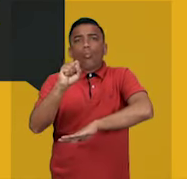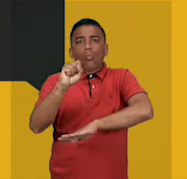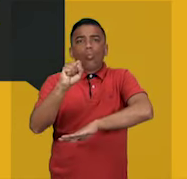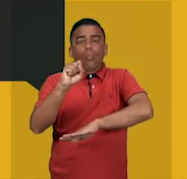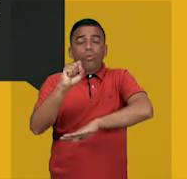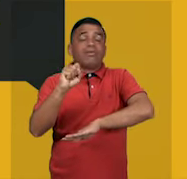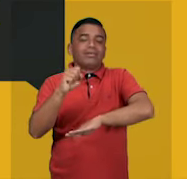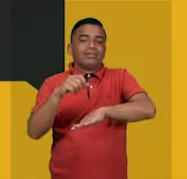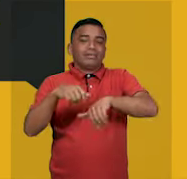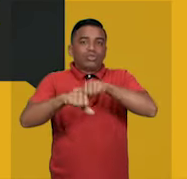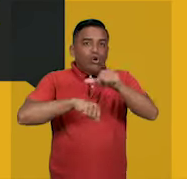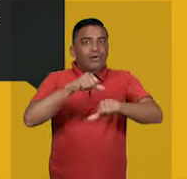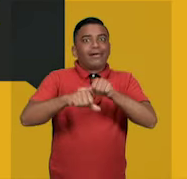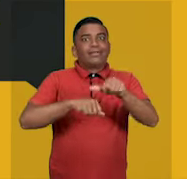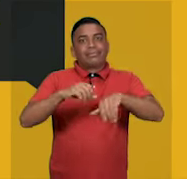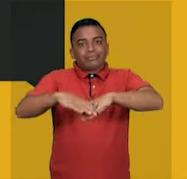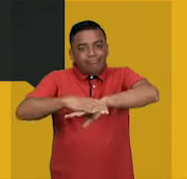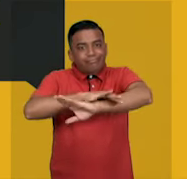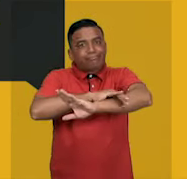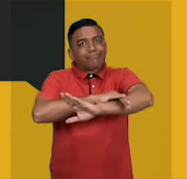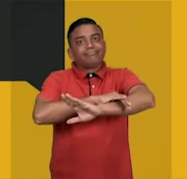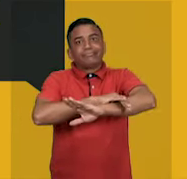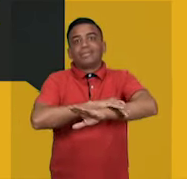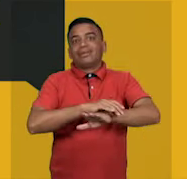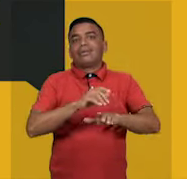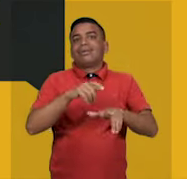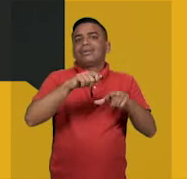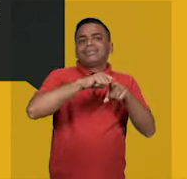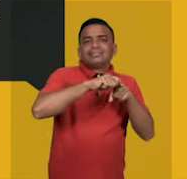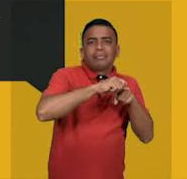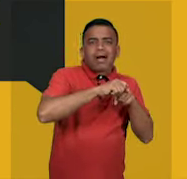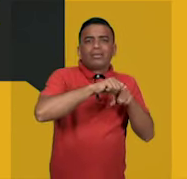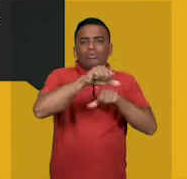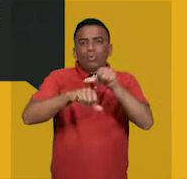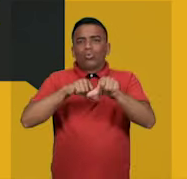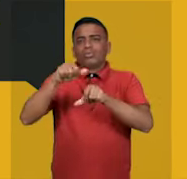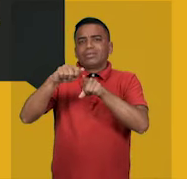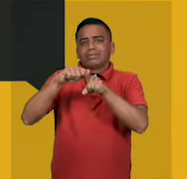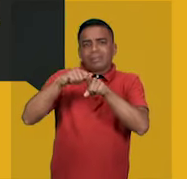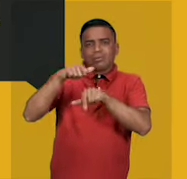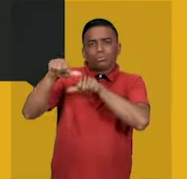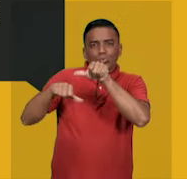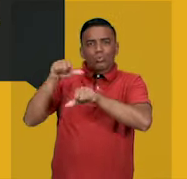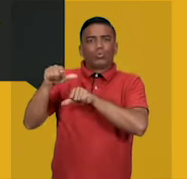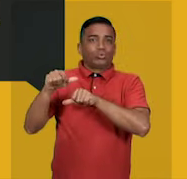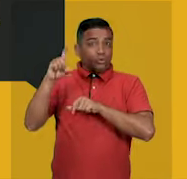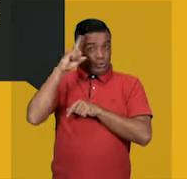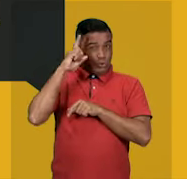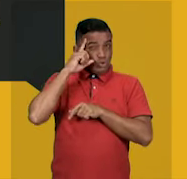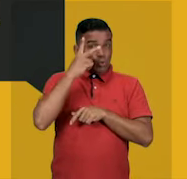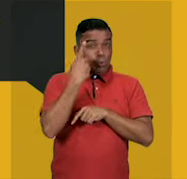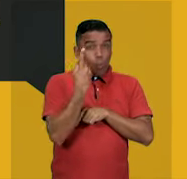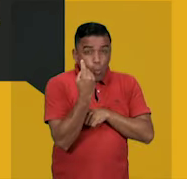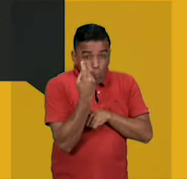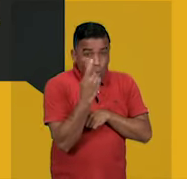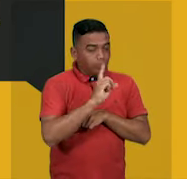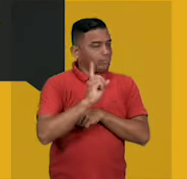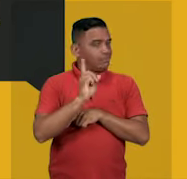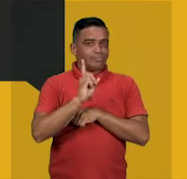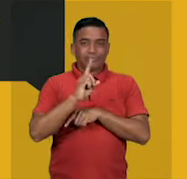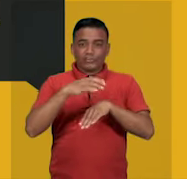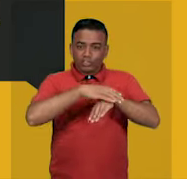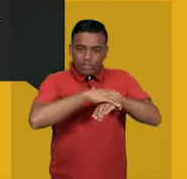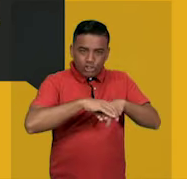sobre os calçados. É importante revezar, evitando usar o mesmo todos os dias. Colocá-los para ventilar